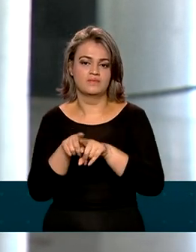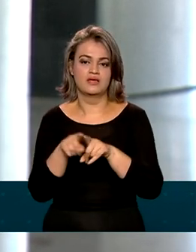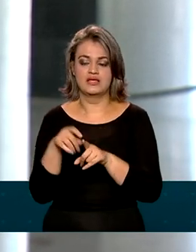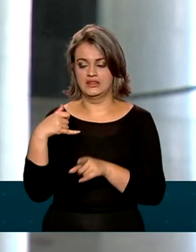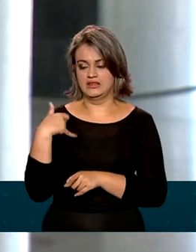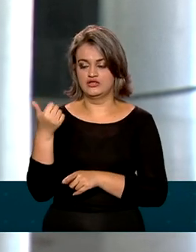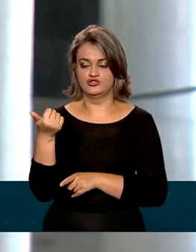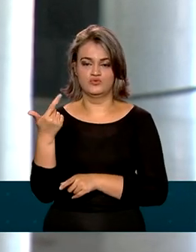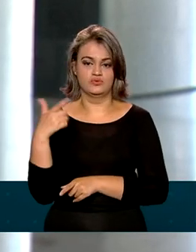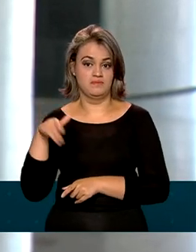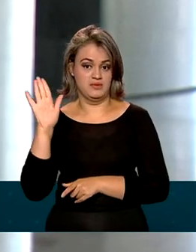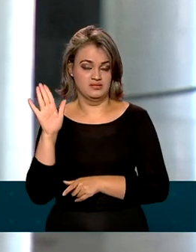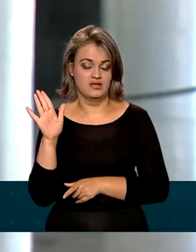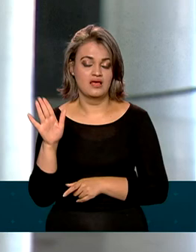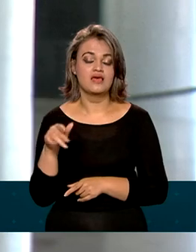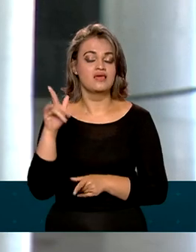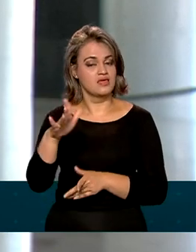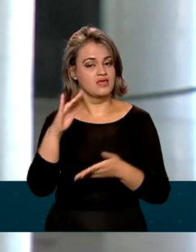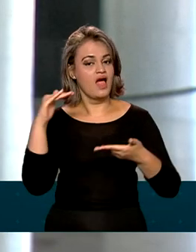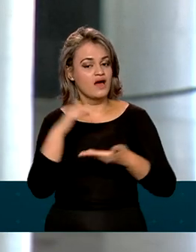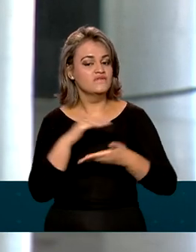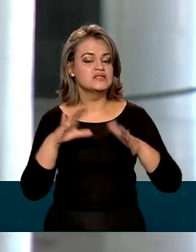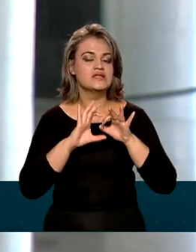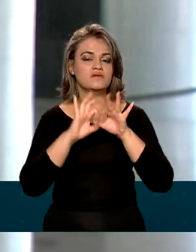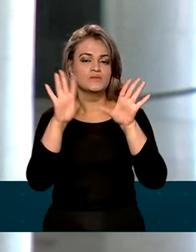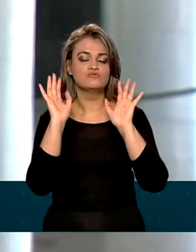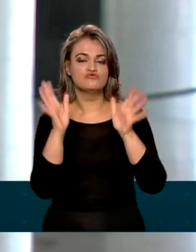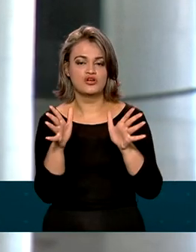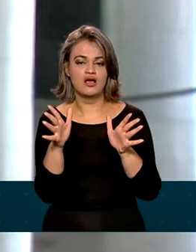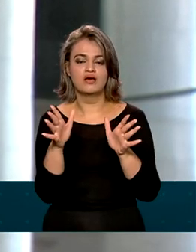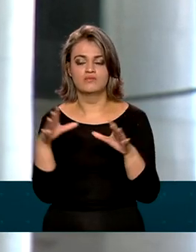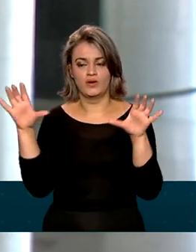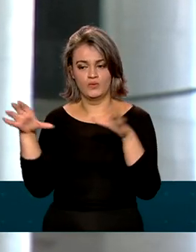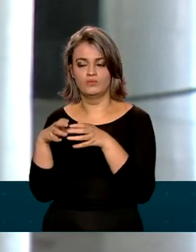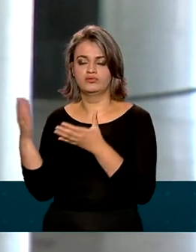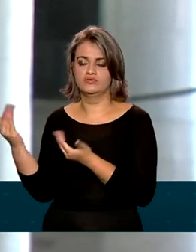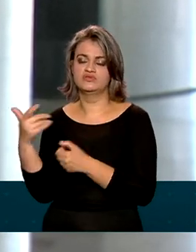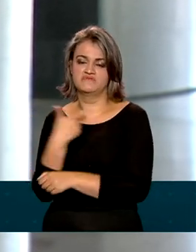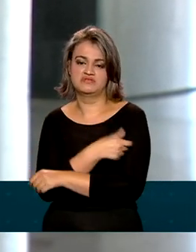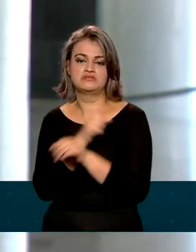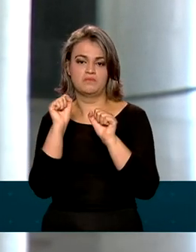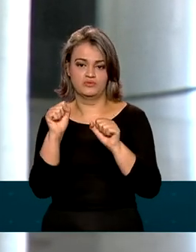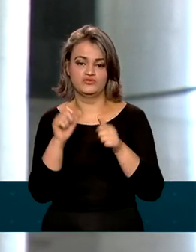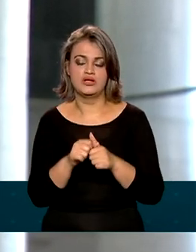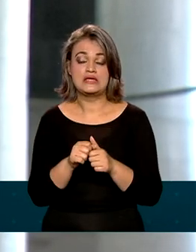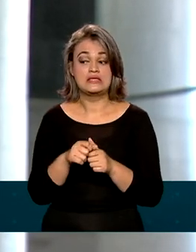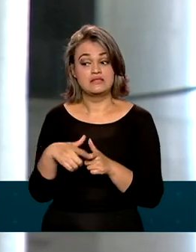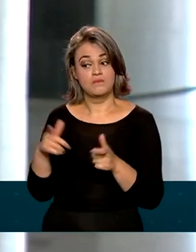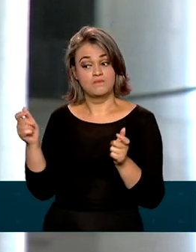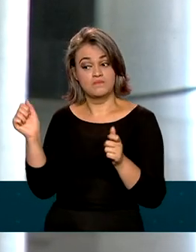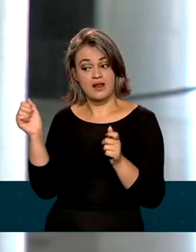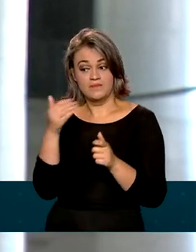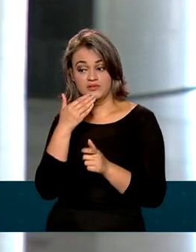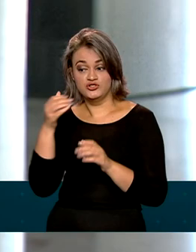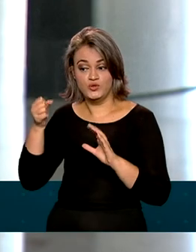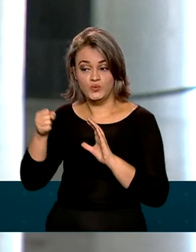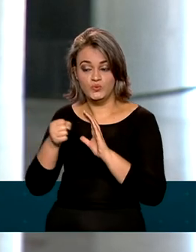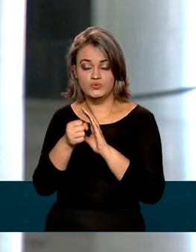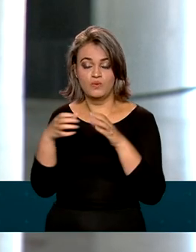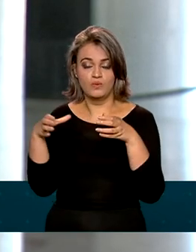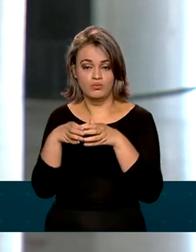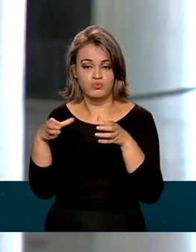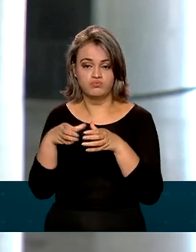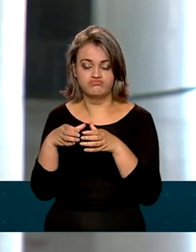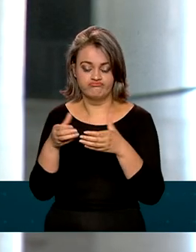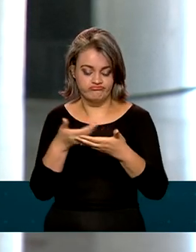acima de 12 anos e que a Anvisa já autorizou para esse grupo. A competência para solicitar a inclusão de novas